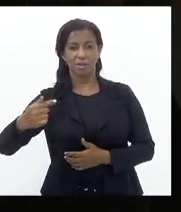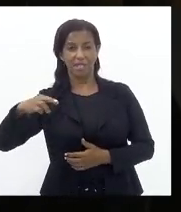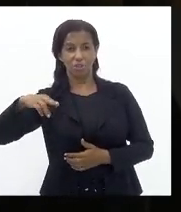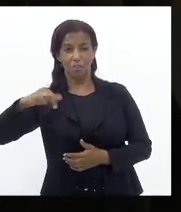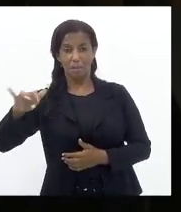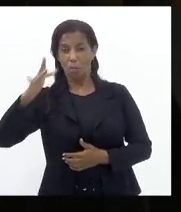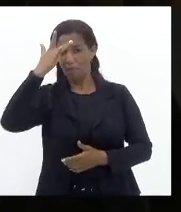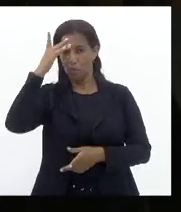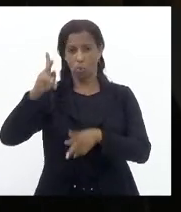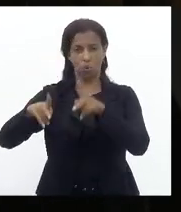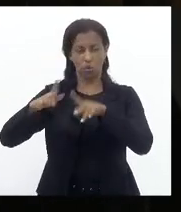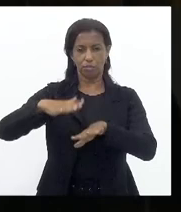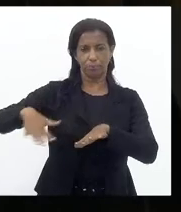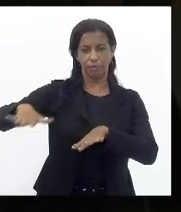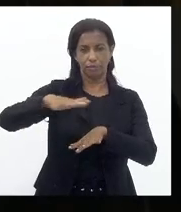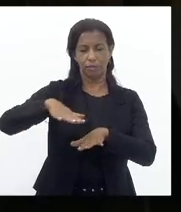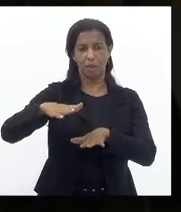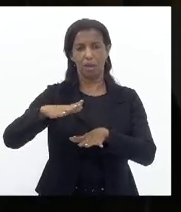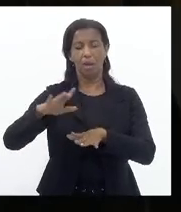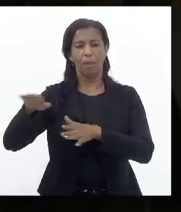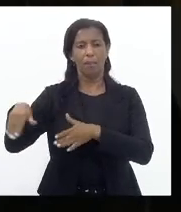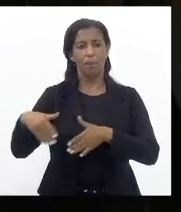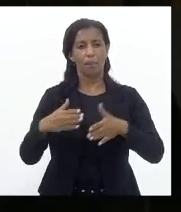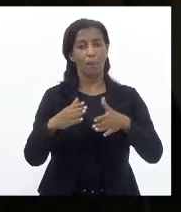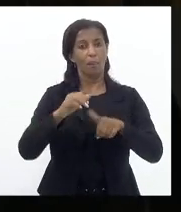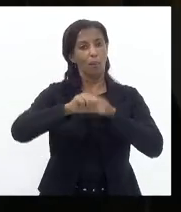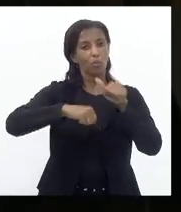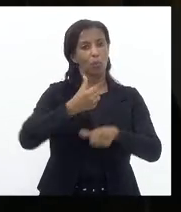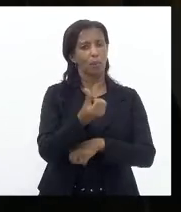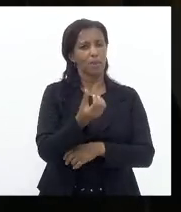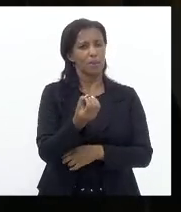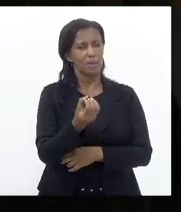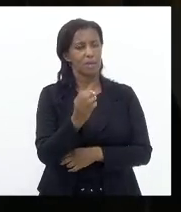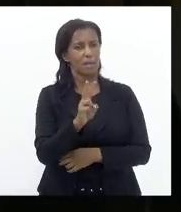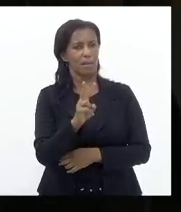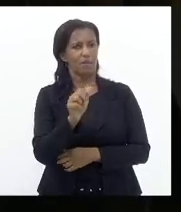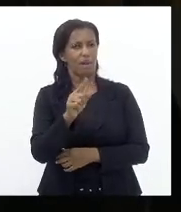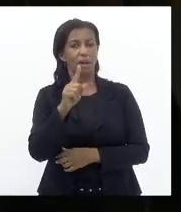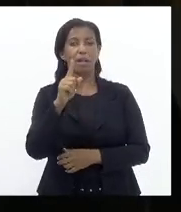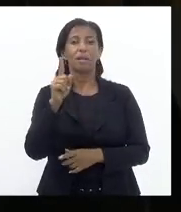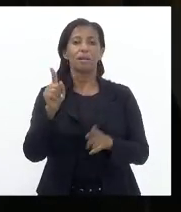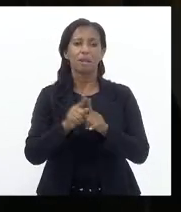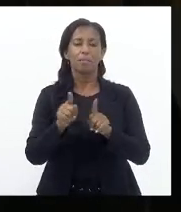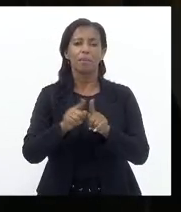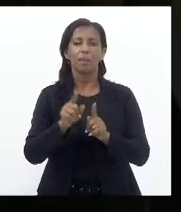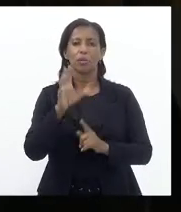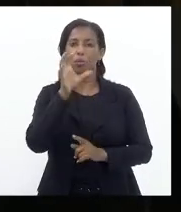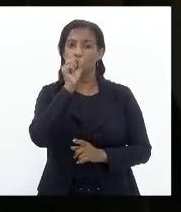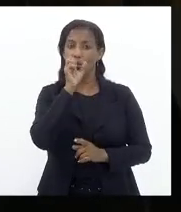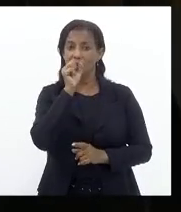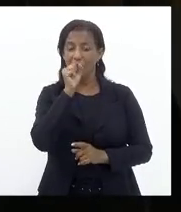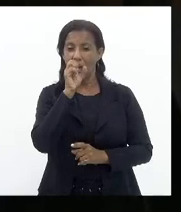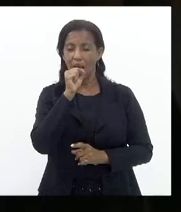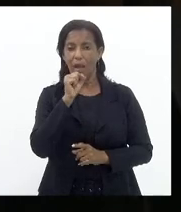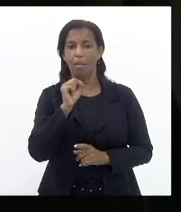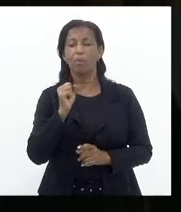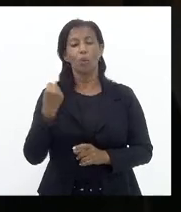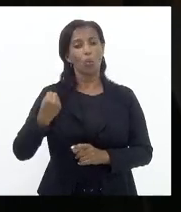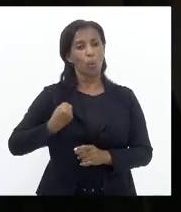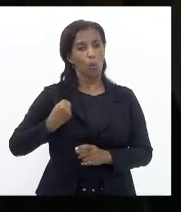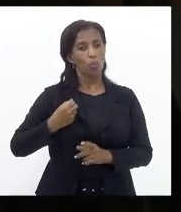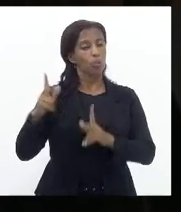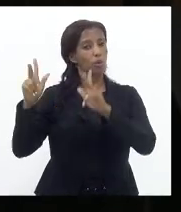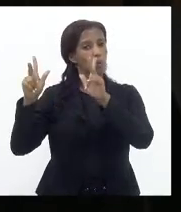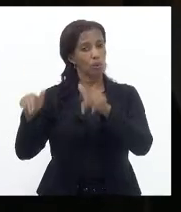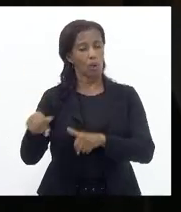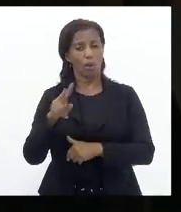Passando Para 60 vagas E com a promessa De todo sábado Havê um plantão Com o mesmo número De